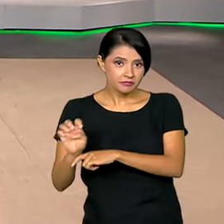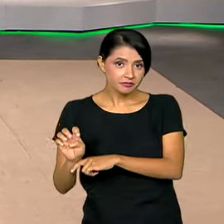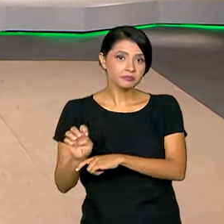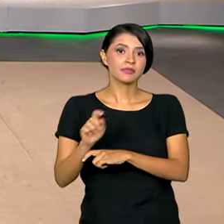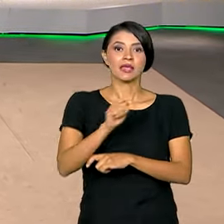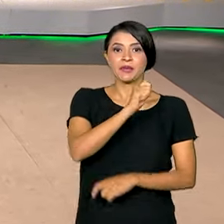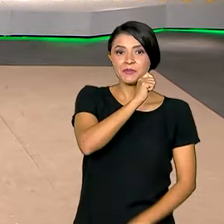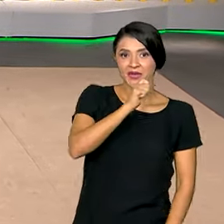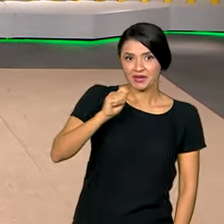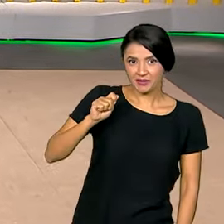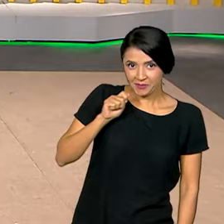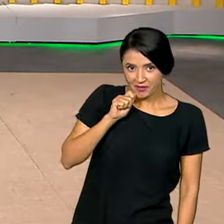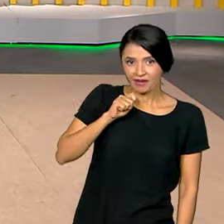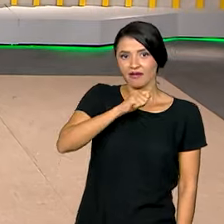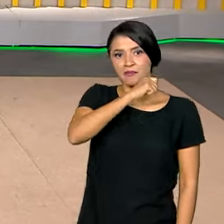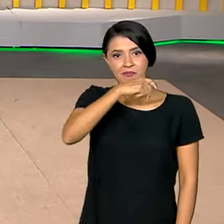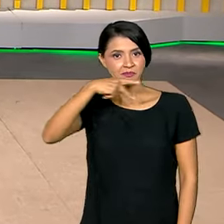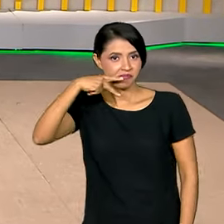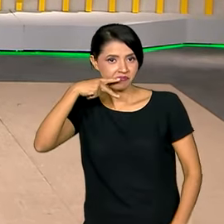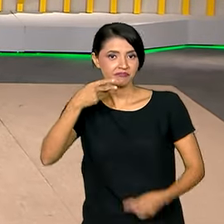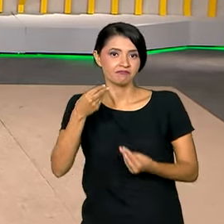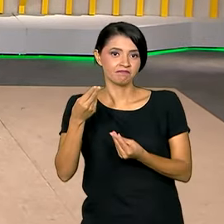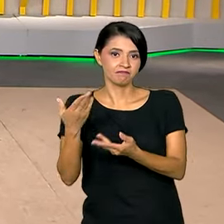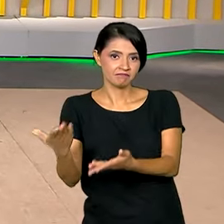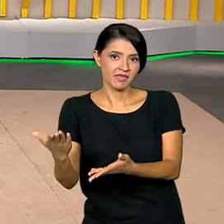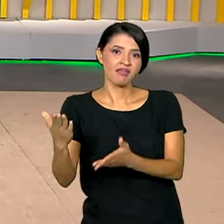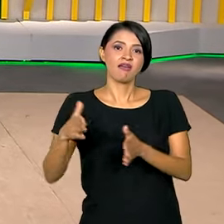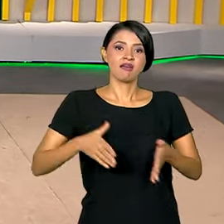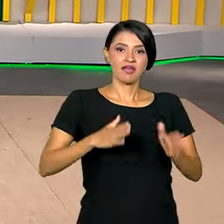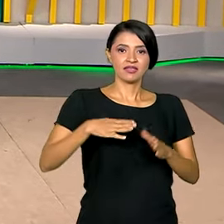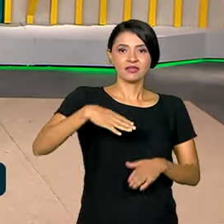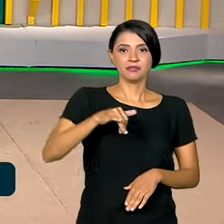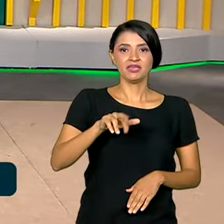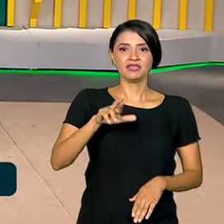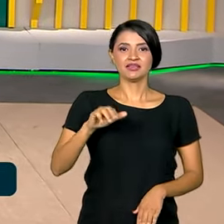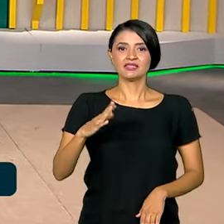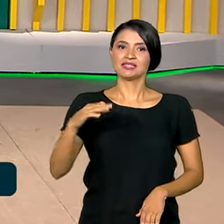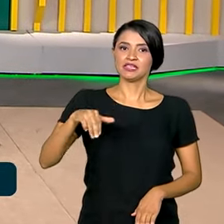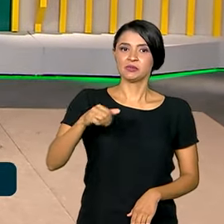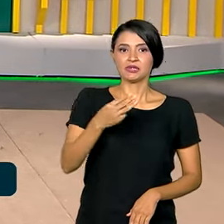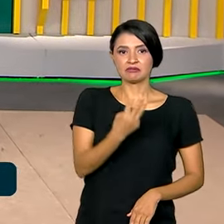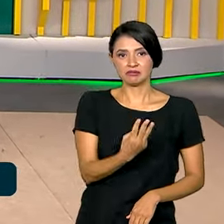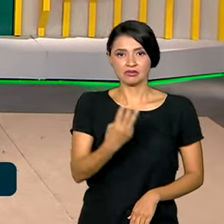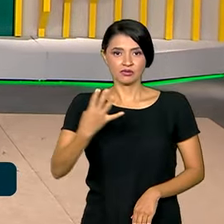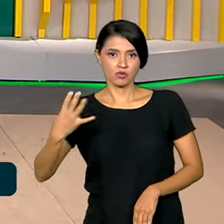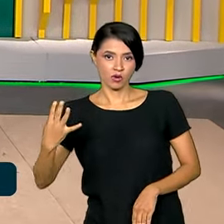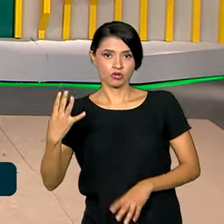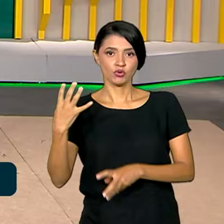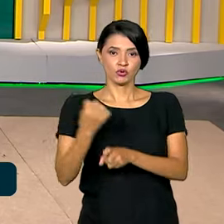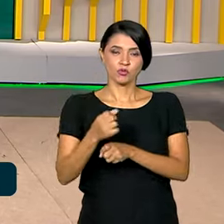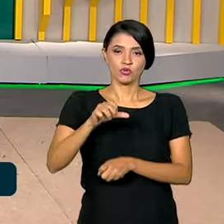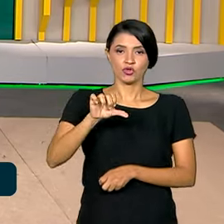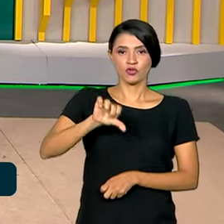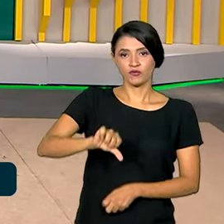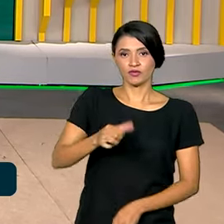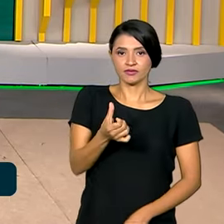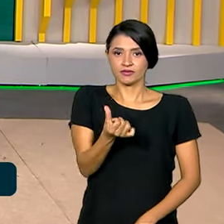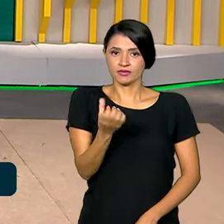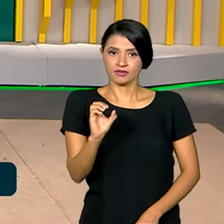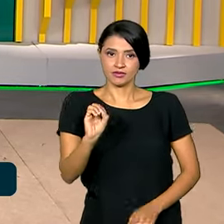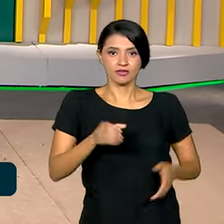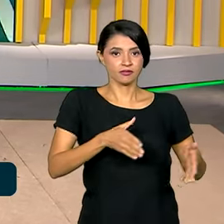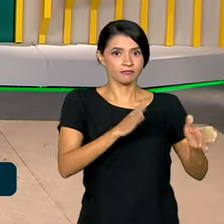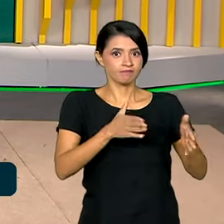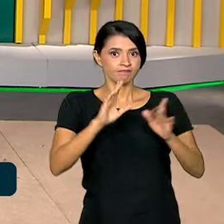Macapá, no Amapá, foram entregues os residenciais Miracema 3 e 4 com 960 apartamentos